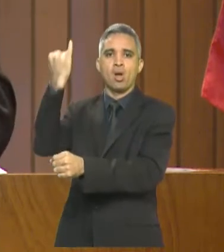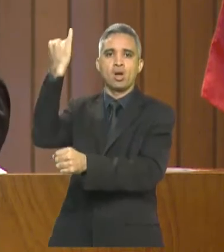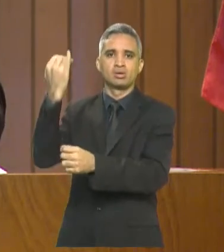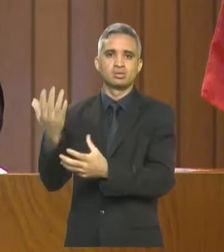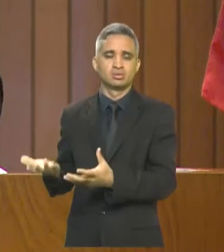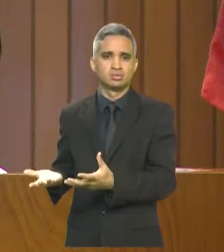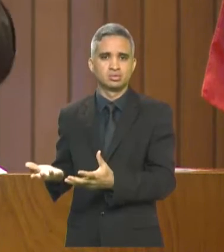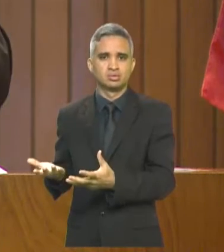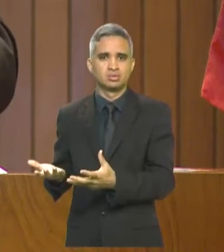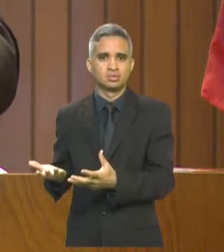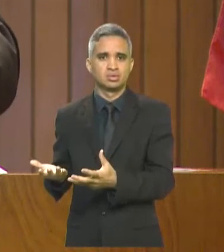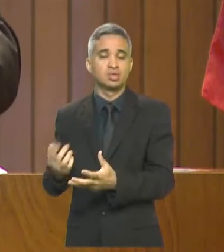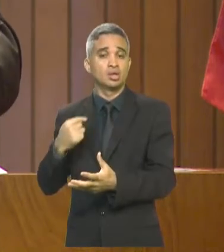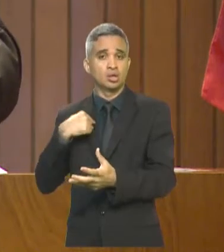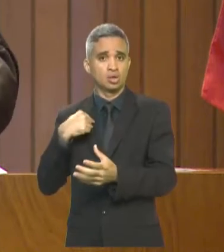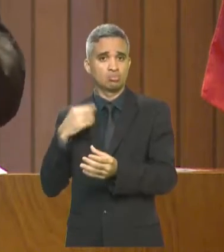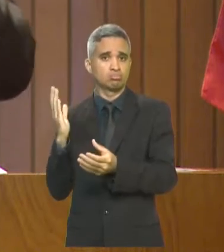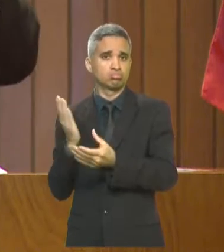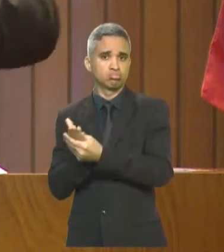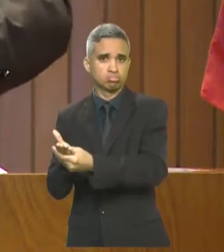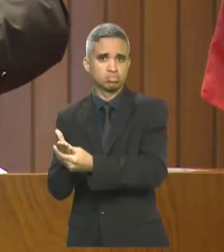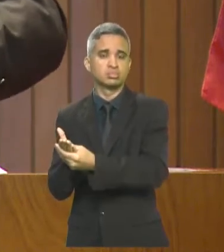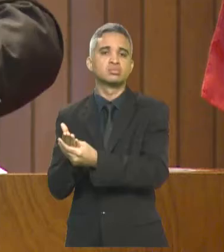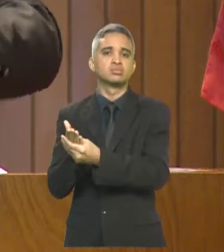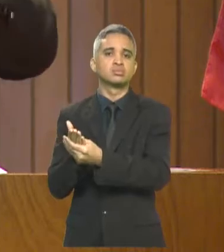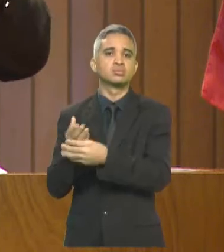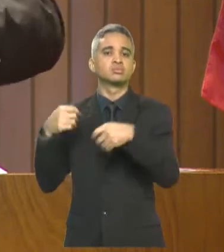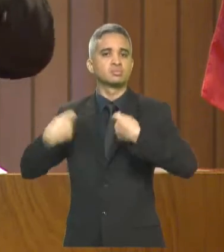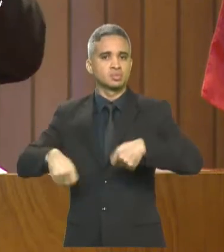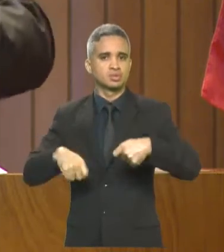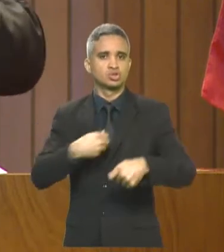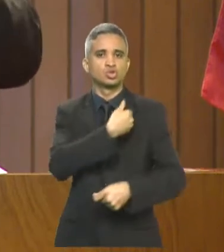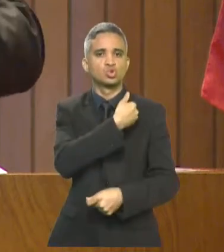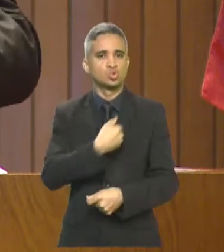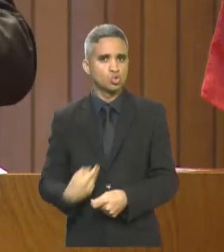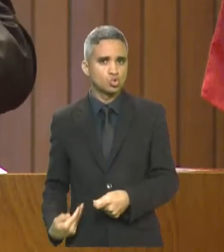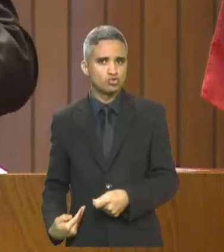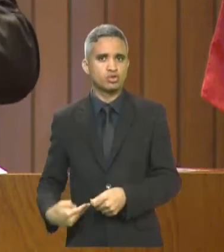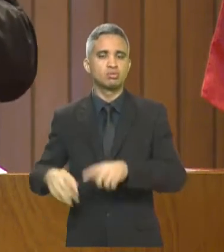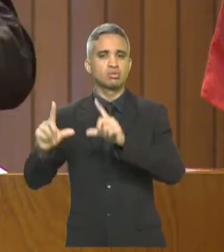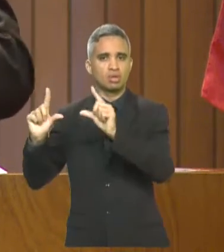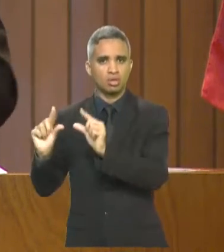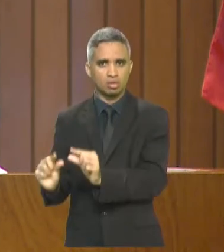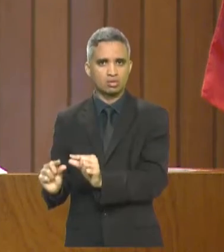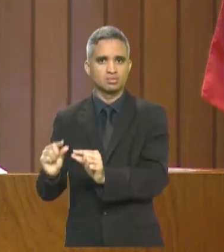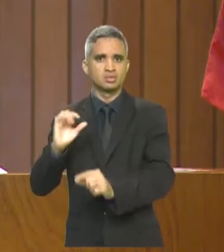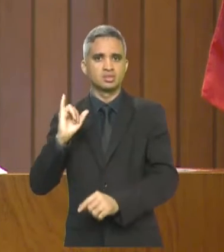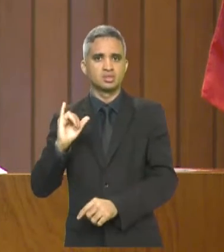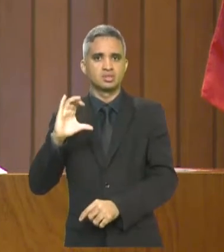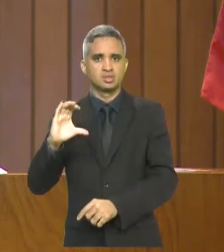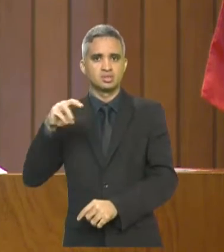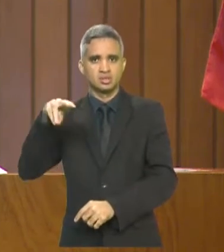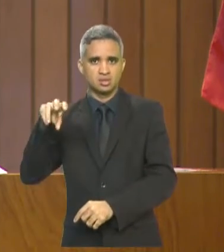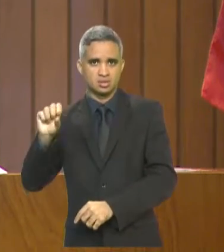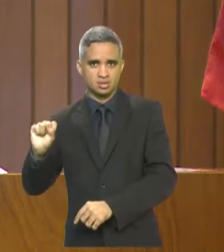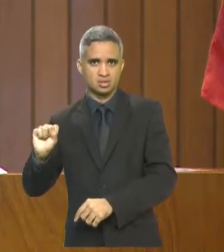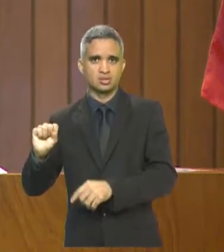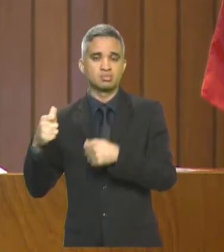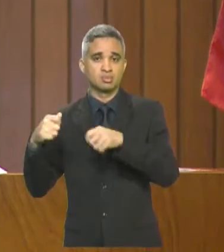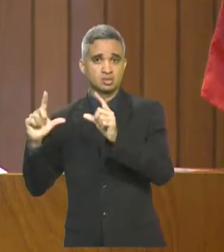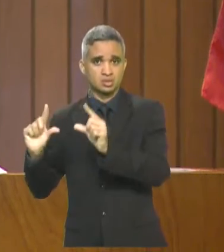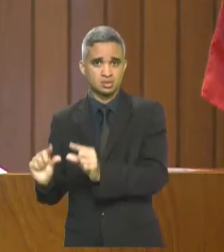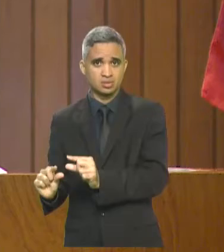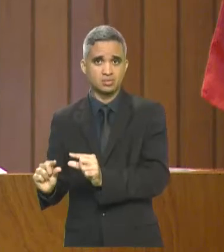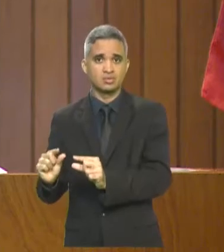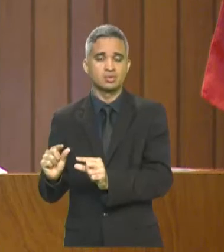popular, para que o governo do estado possa reduzir o ICMS da gasolina. Saem de 28